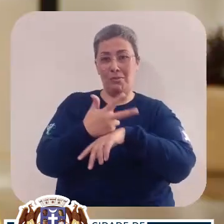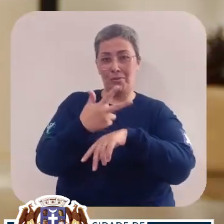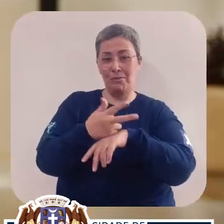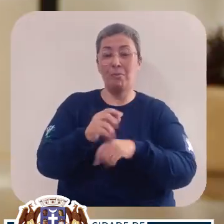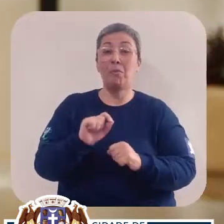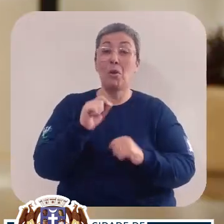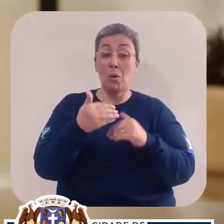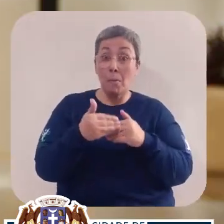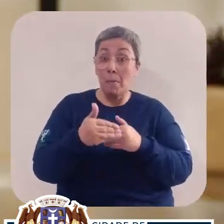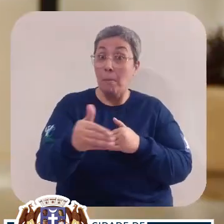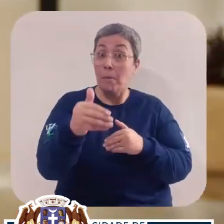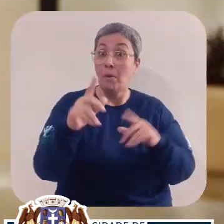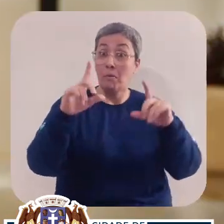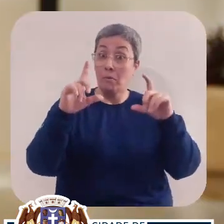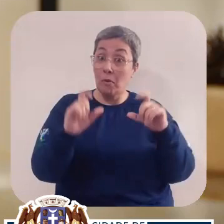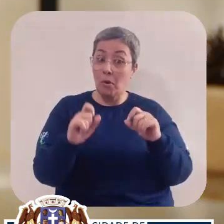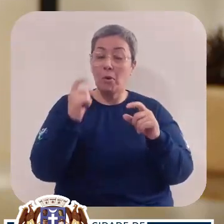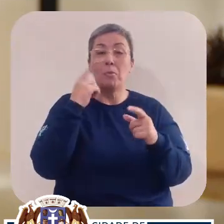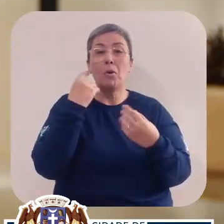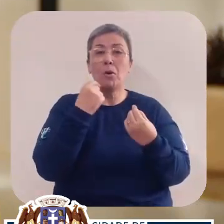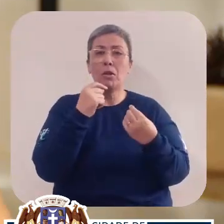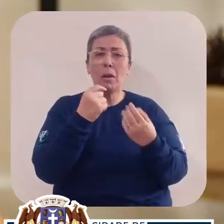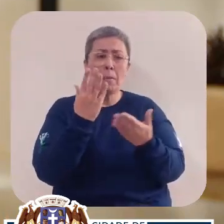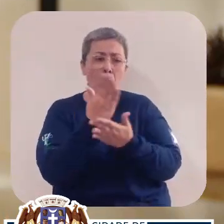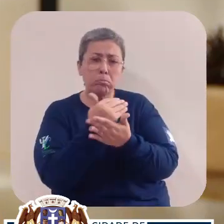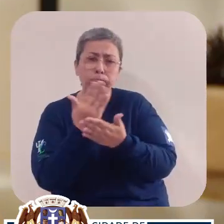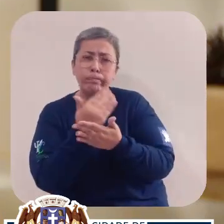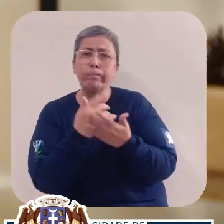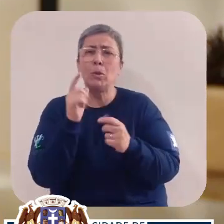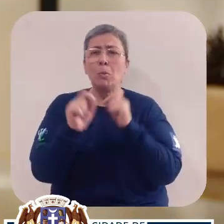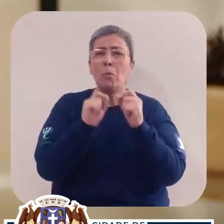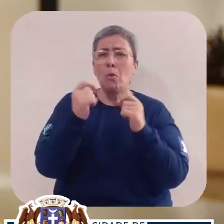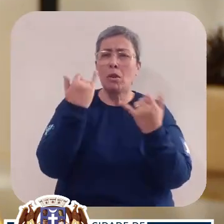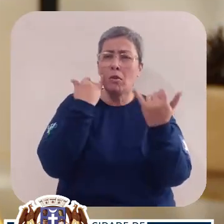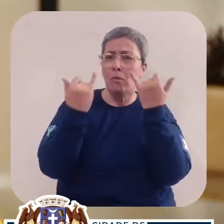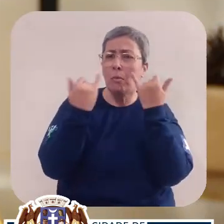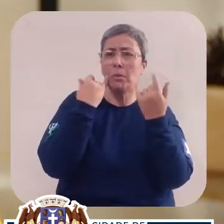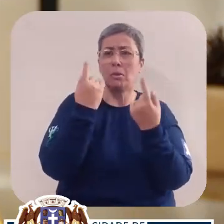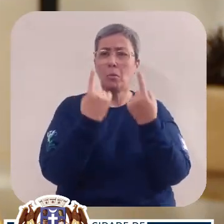vídeo. A partir da fotografia, a gente colhe um monte de informações.